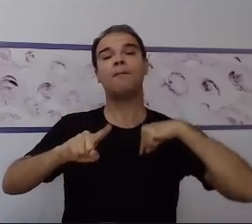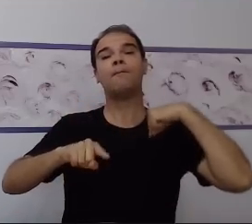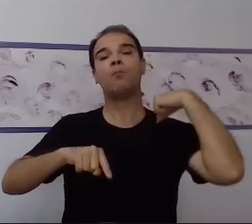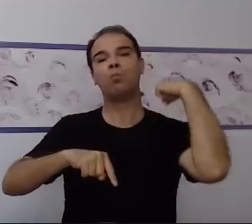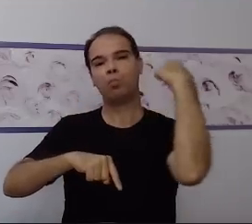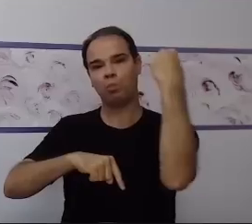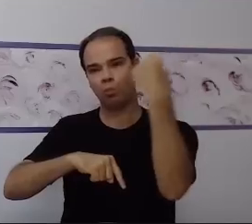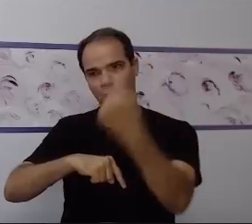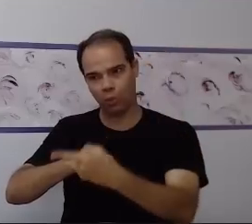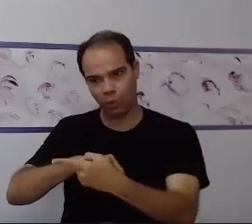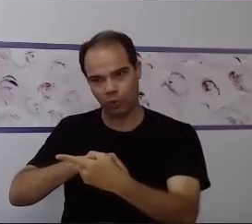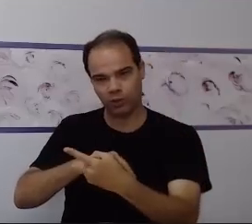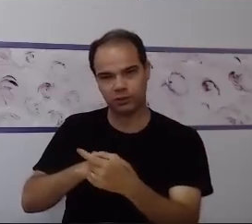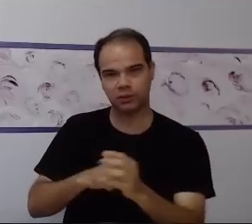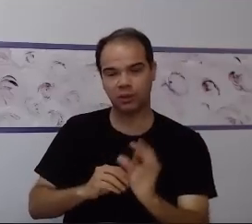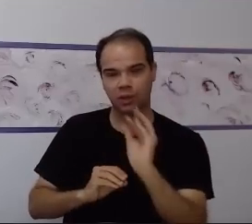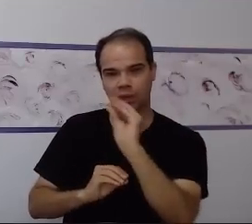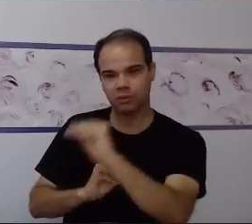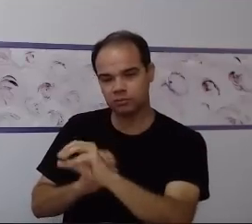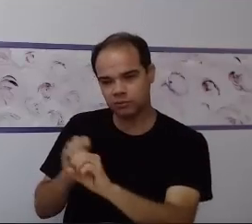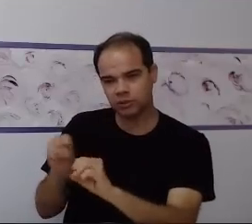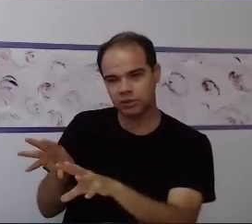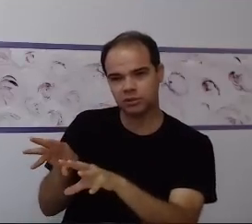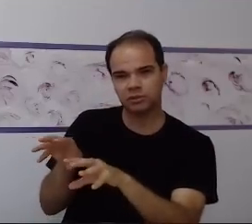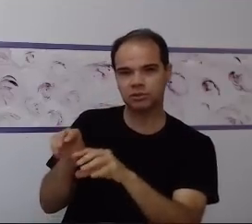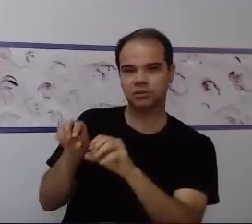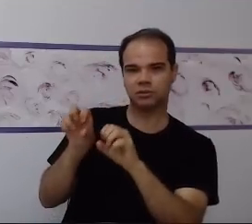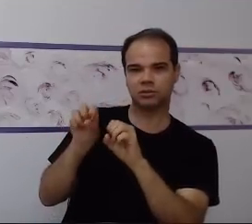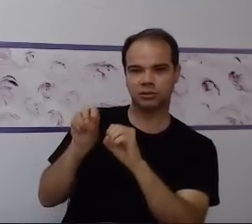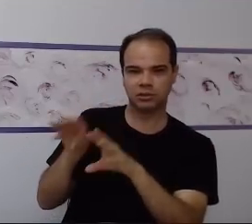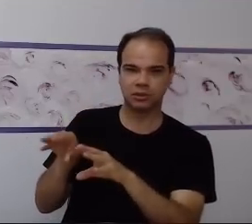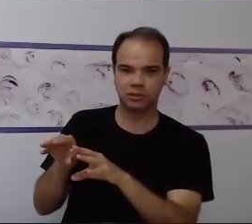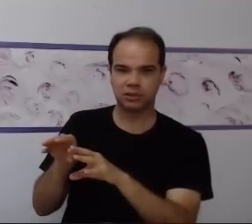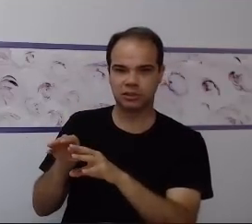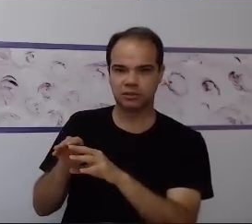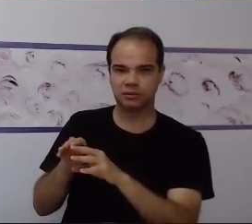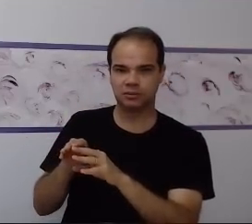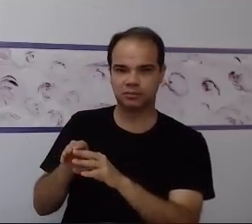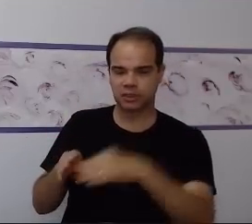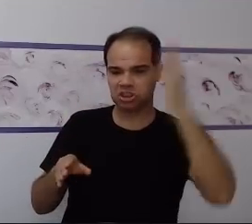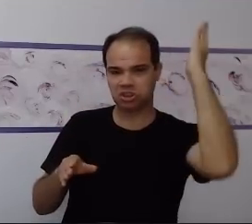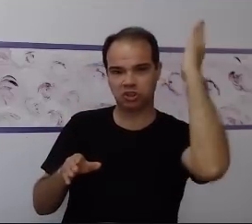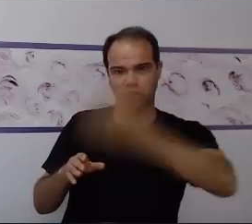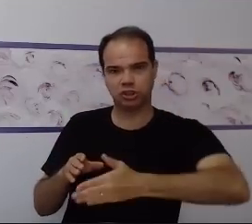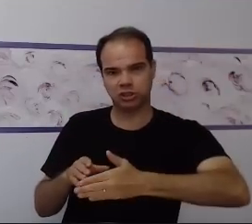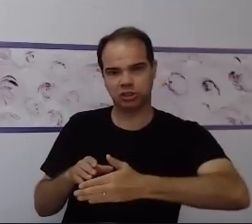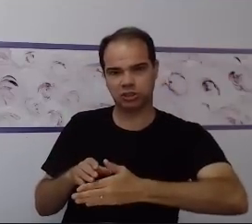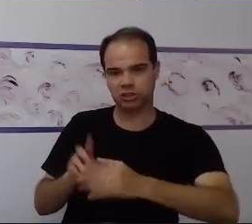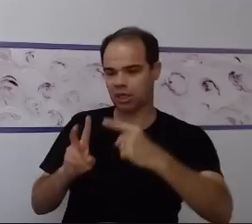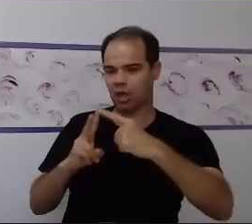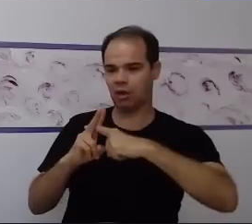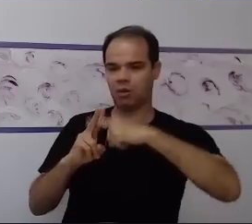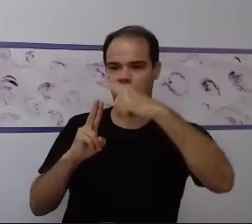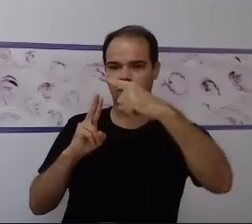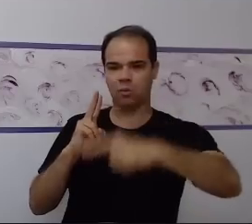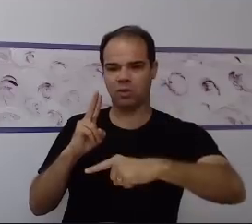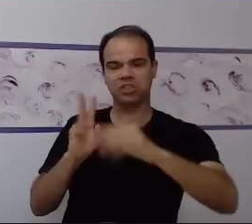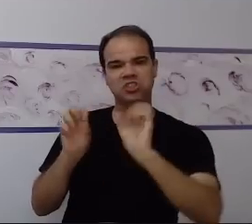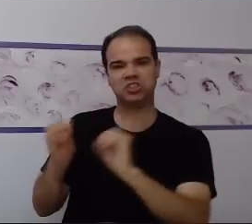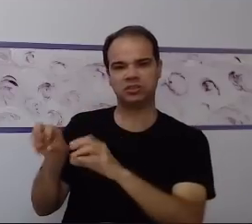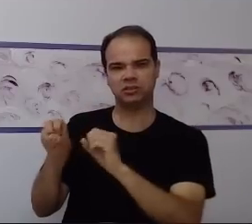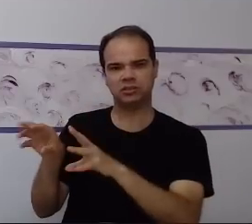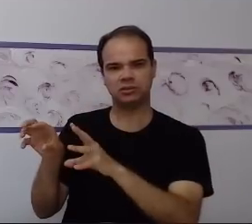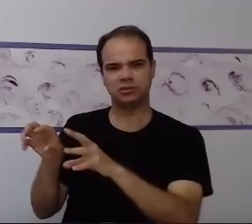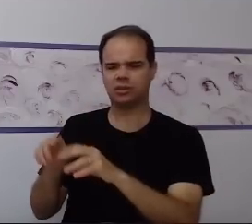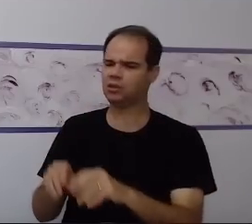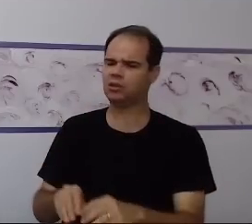cobrando situações. Então, não adianta eu passar para ele a fórmula de Bhaskara e querer que ele aprenda porque ele não tem a base da aprendizagem.